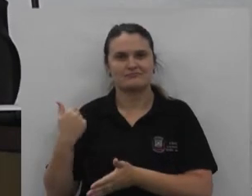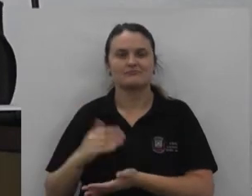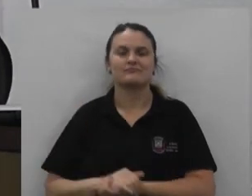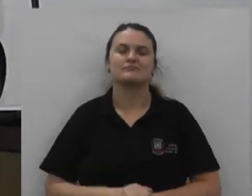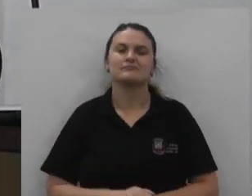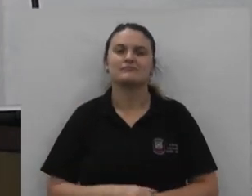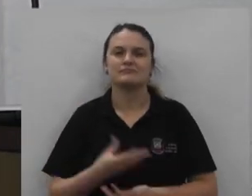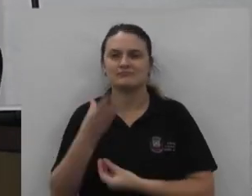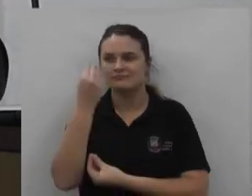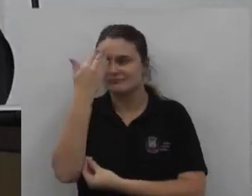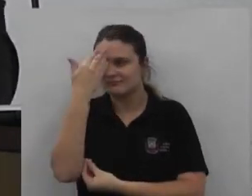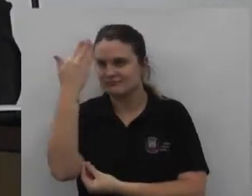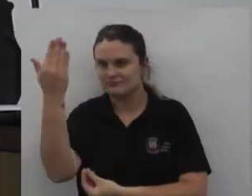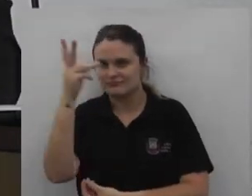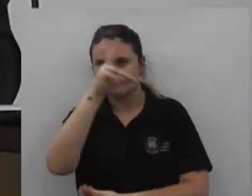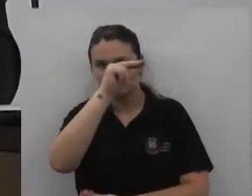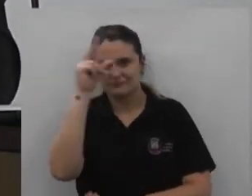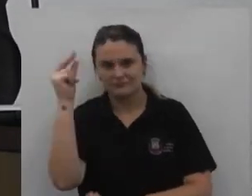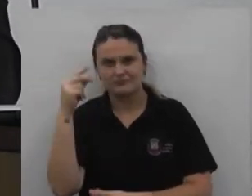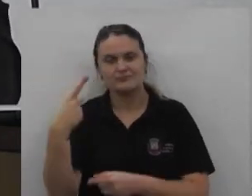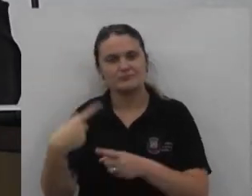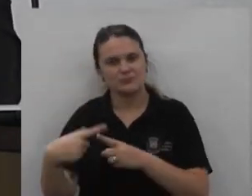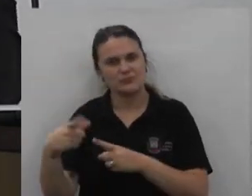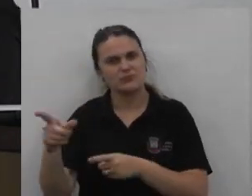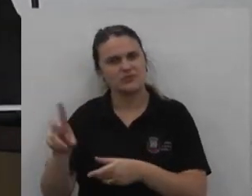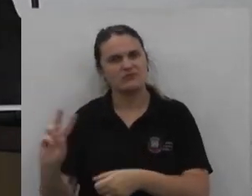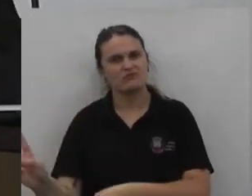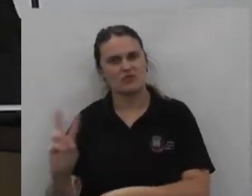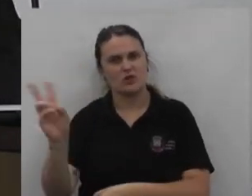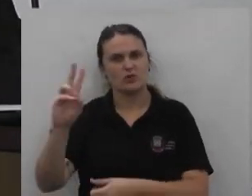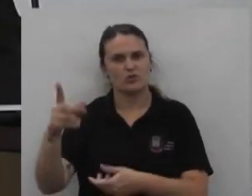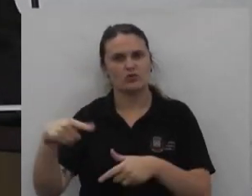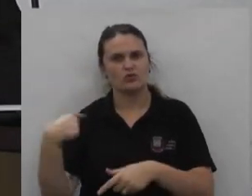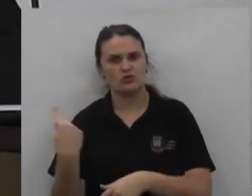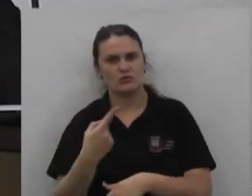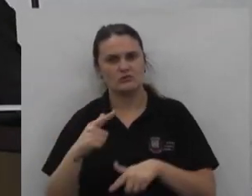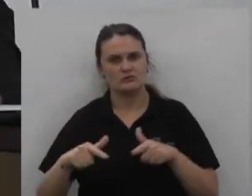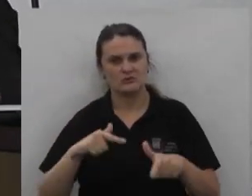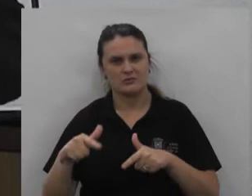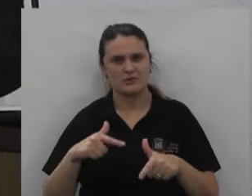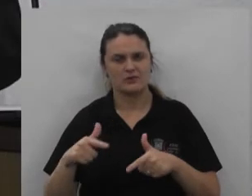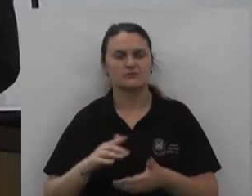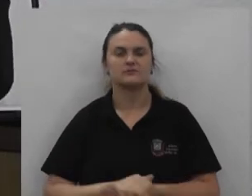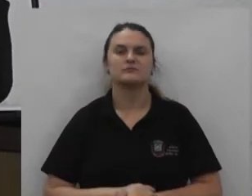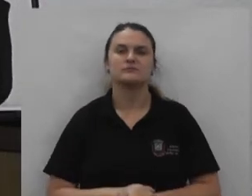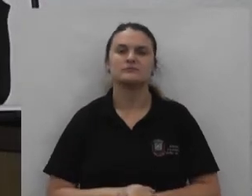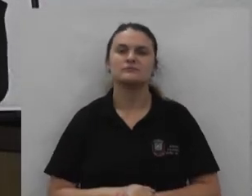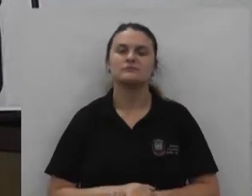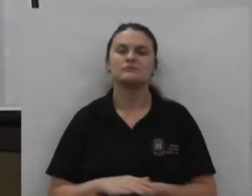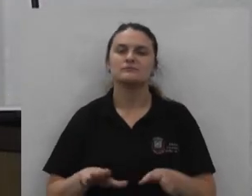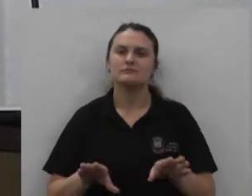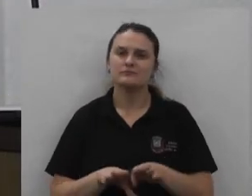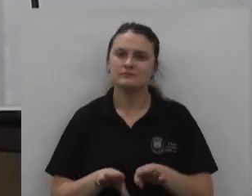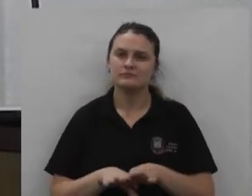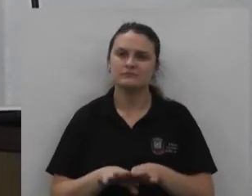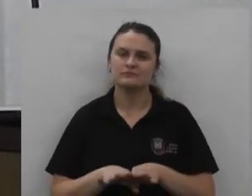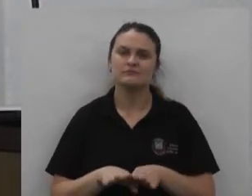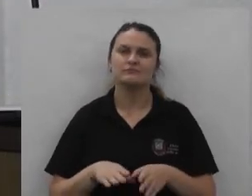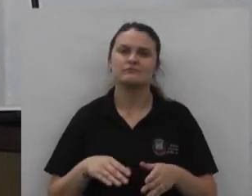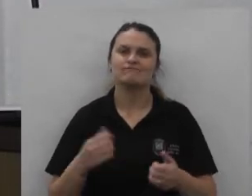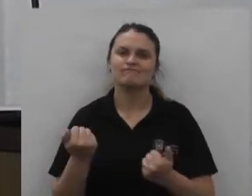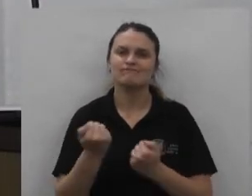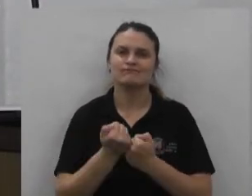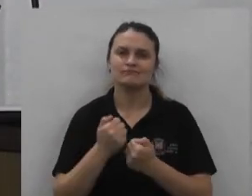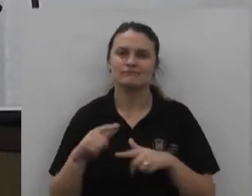tribuna nessa casa de leis muito obrigado prefeito pela valorização que o senhor tem demonstrado ao legislativo de União da Vitória nesse